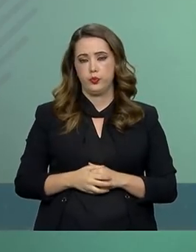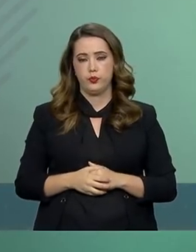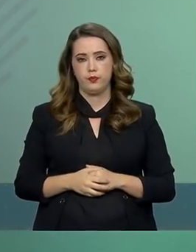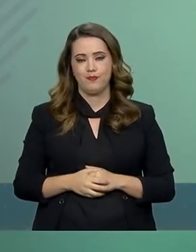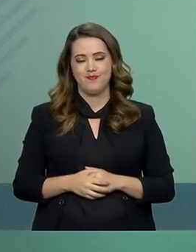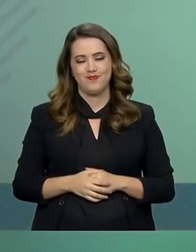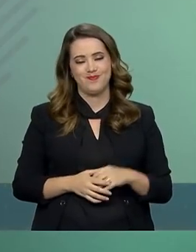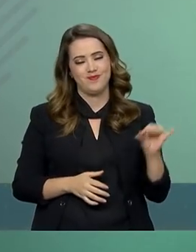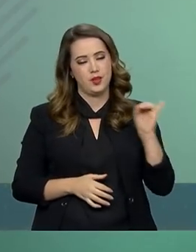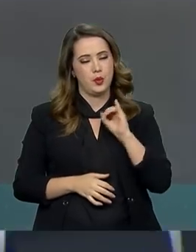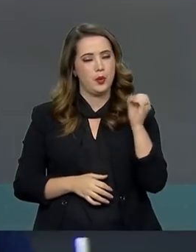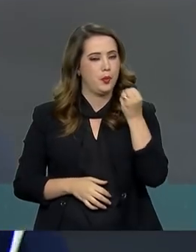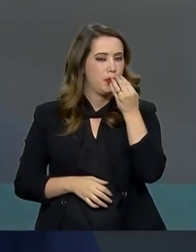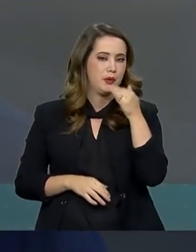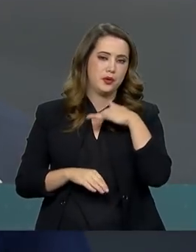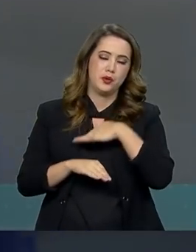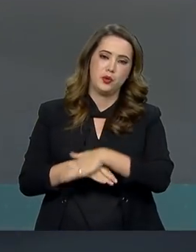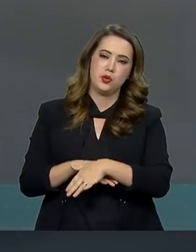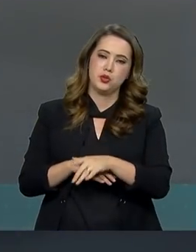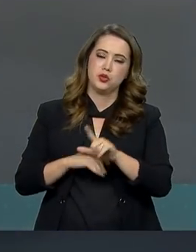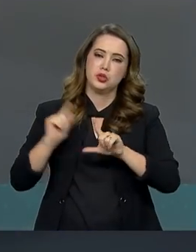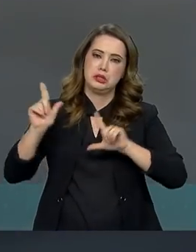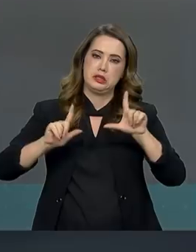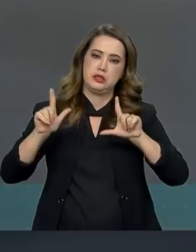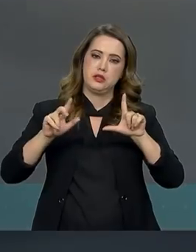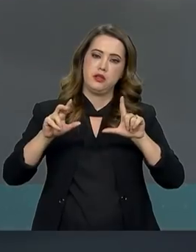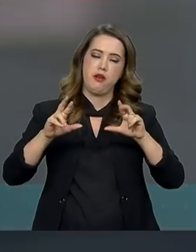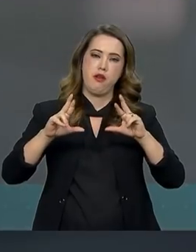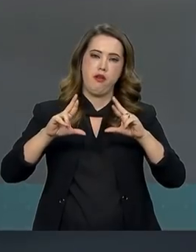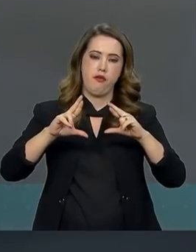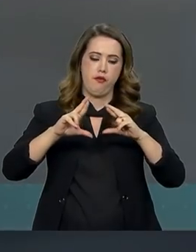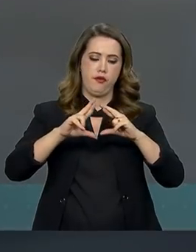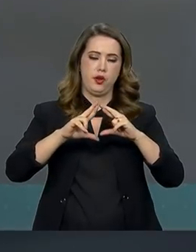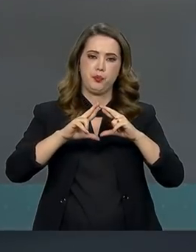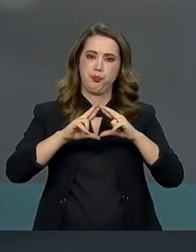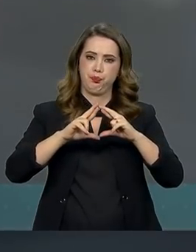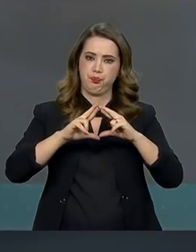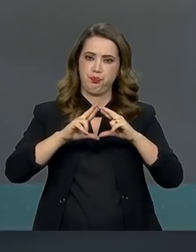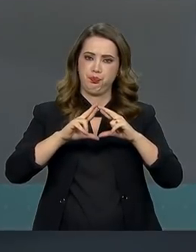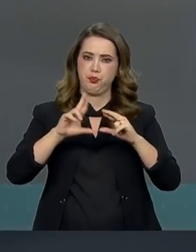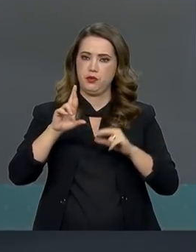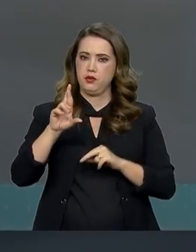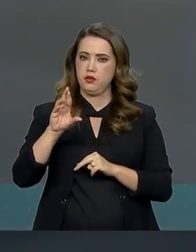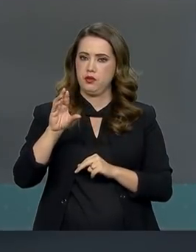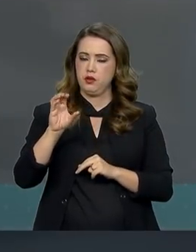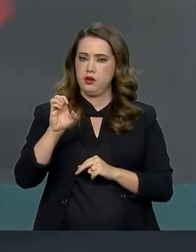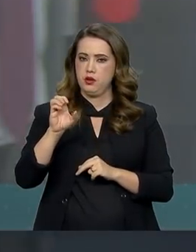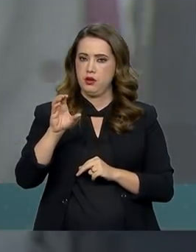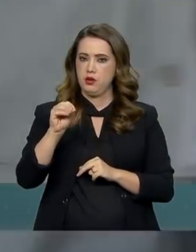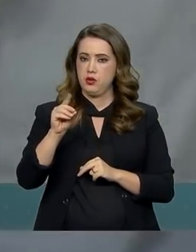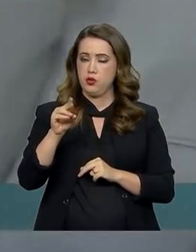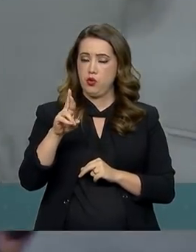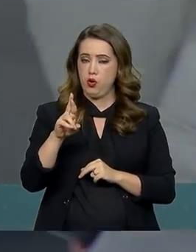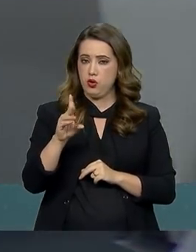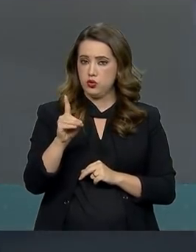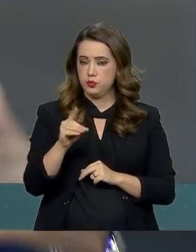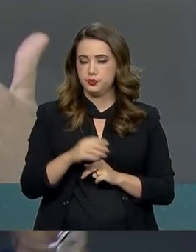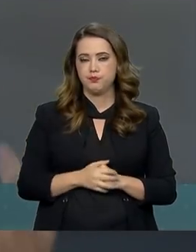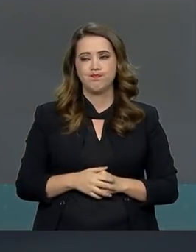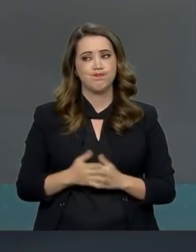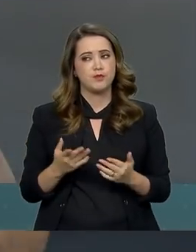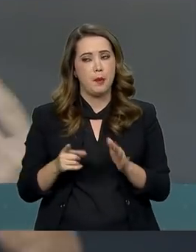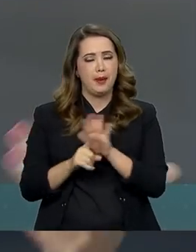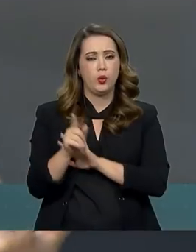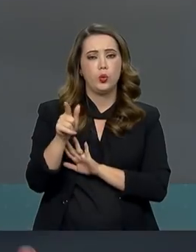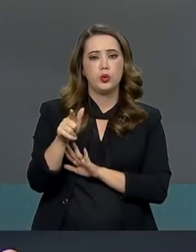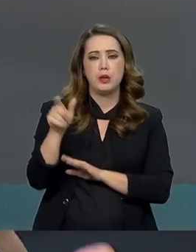Boa noite, porta-voz. Cláudio Gonçalves da TV Recorta. Como vai? Tudo bem? Com relação ainda à embaixadora da Venezuela, como é que